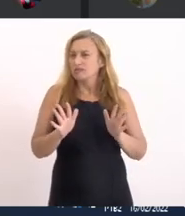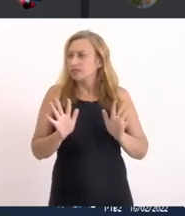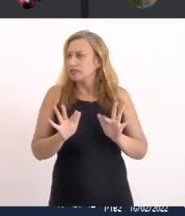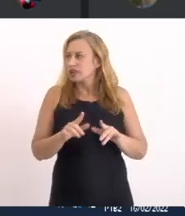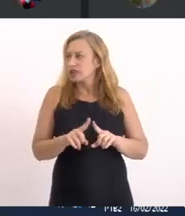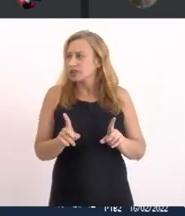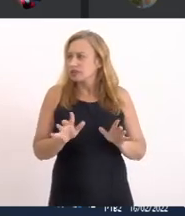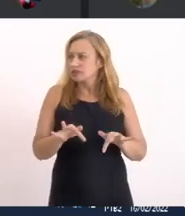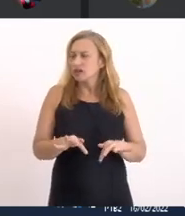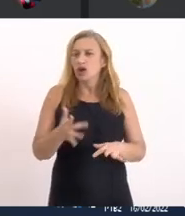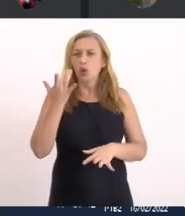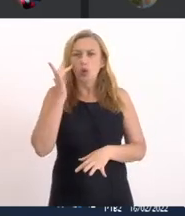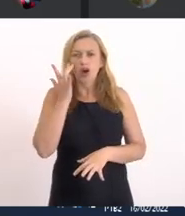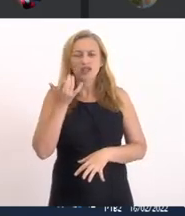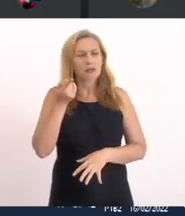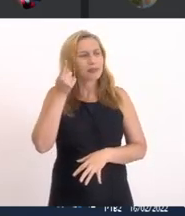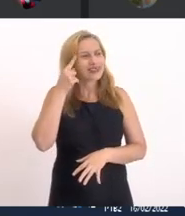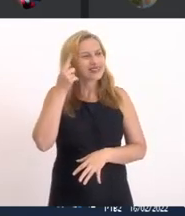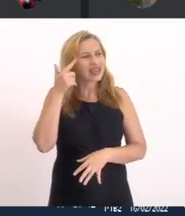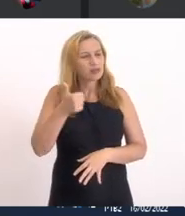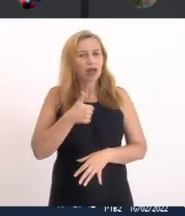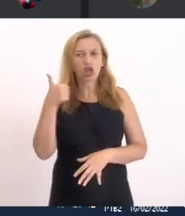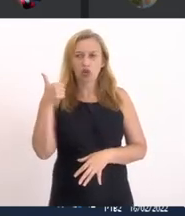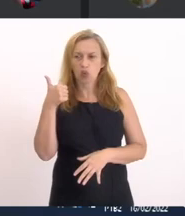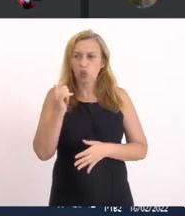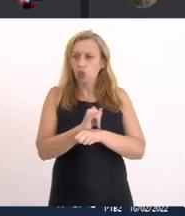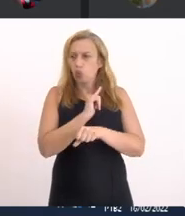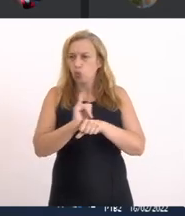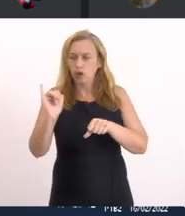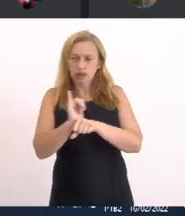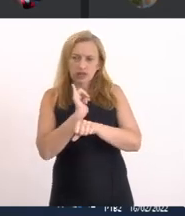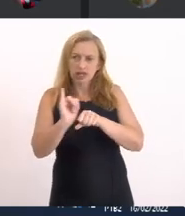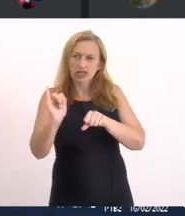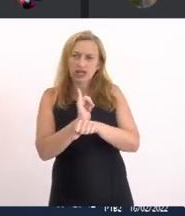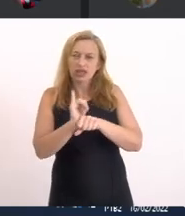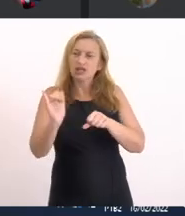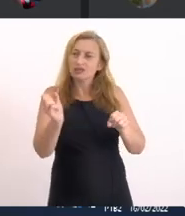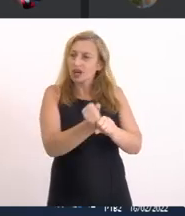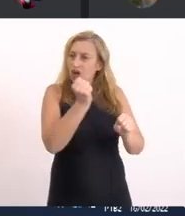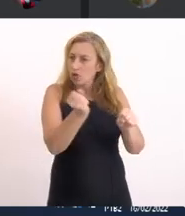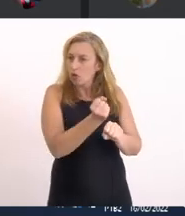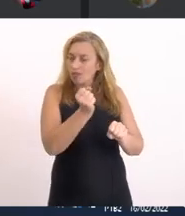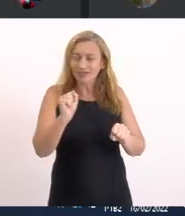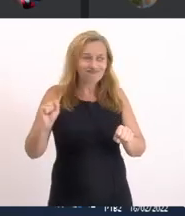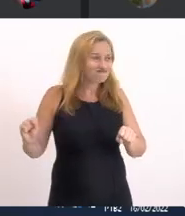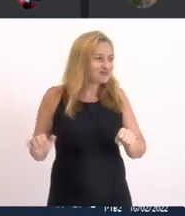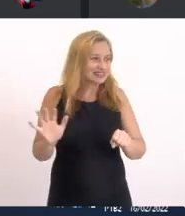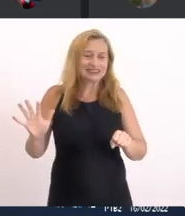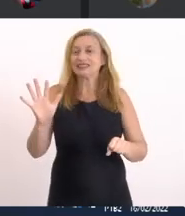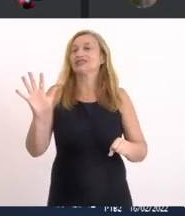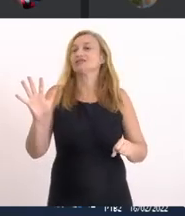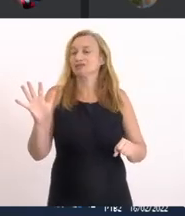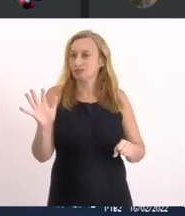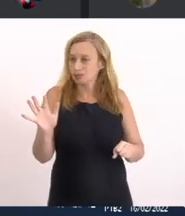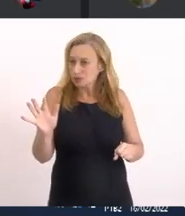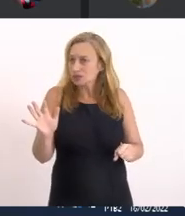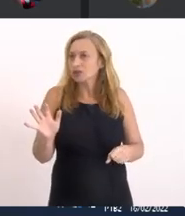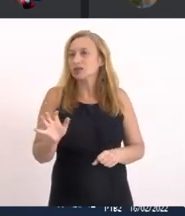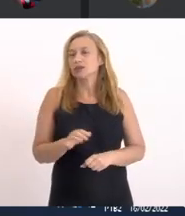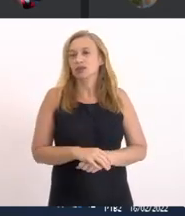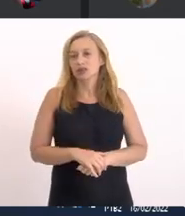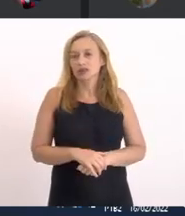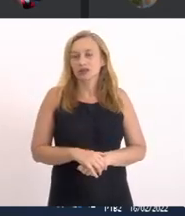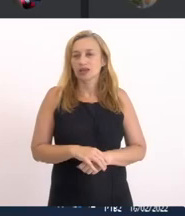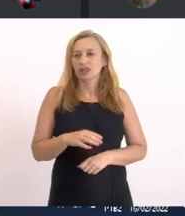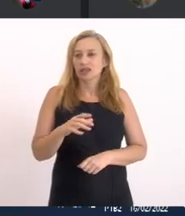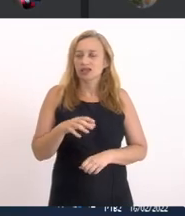acho que tem que ser Bem pensado isso Muito bem pensado Essa obra é muito cara Uma